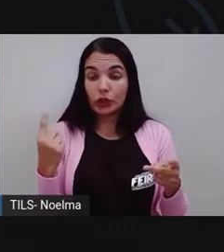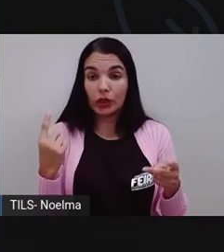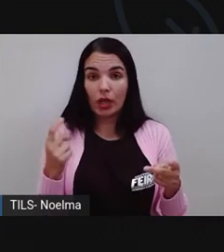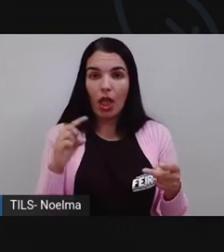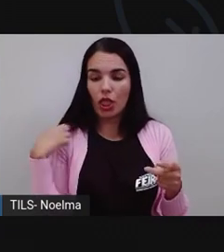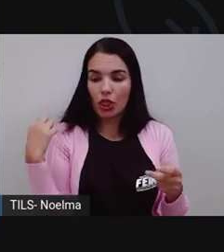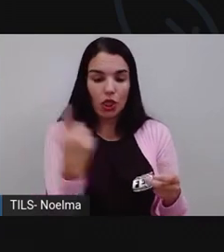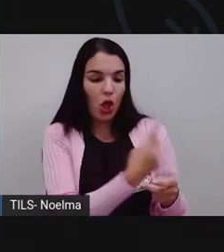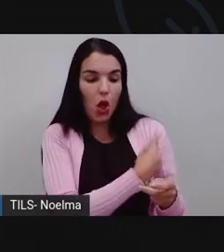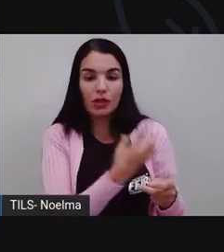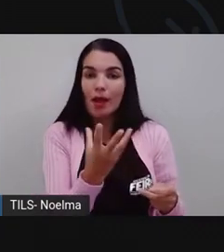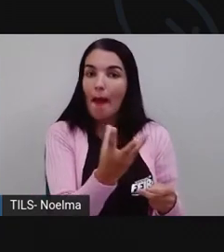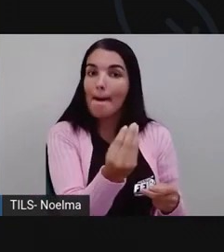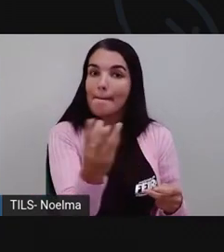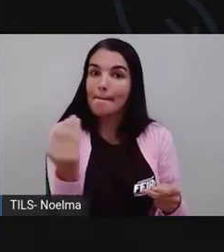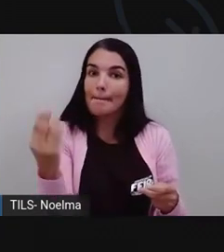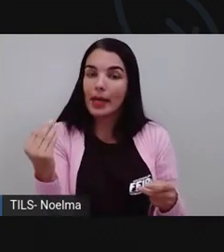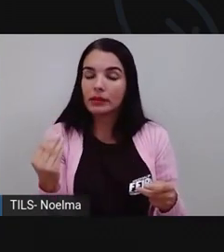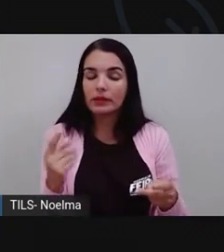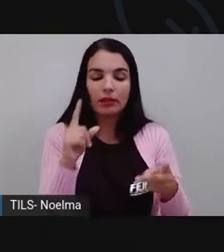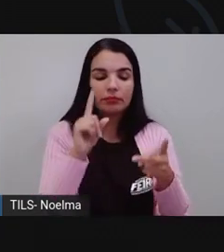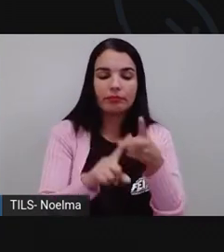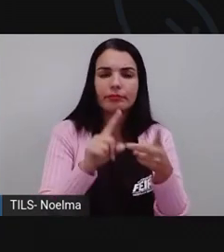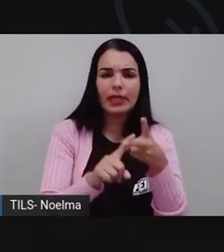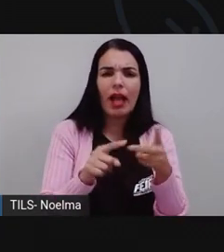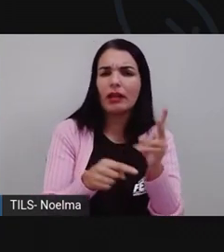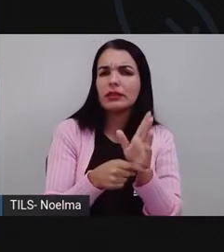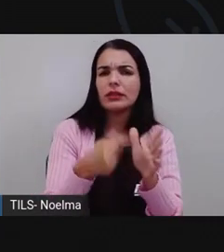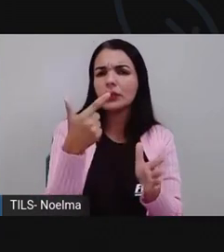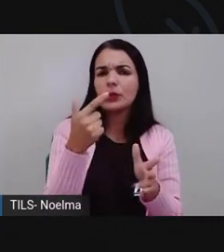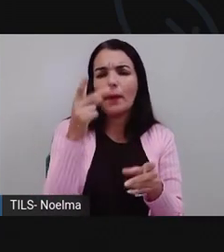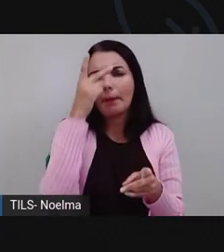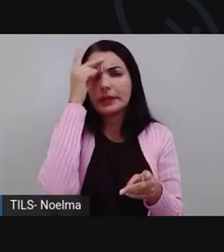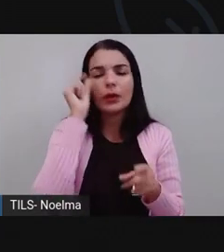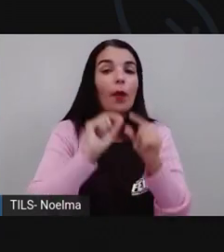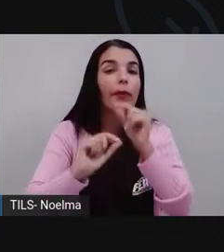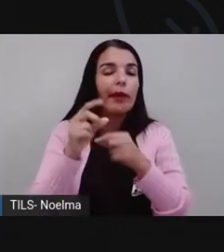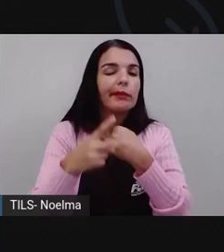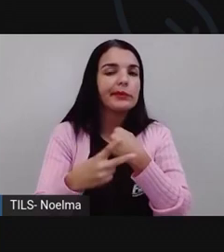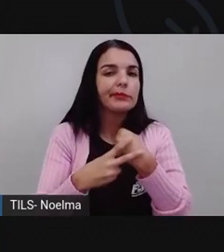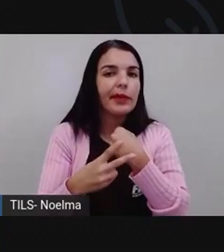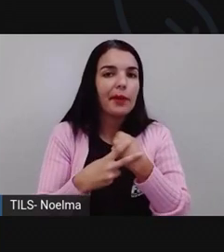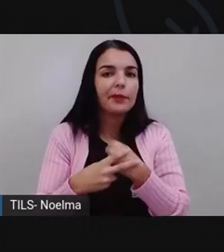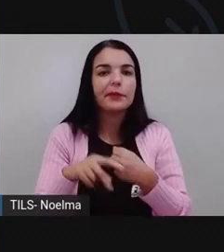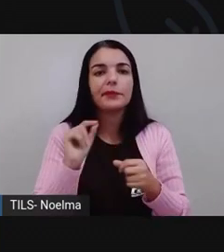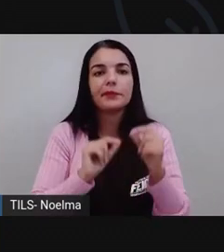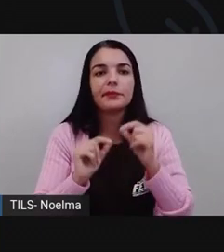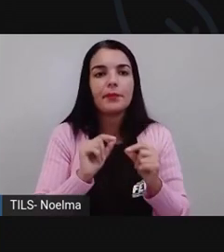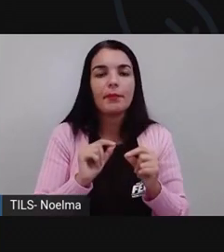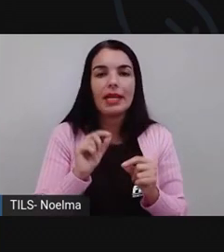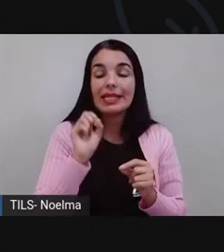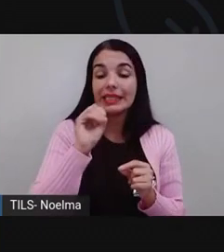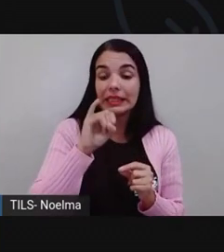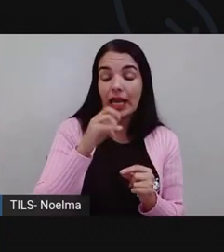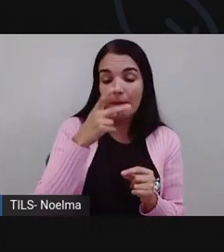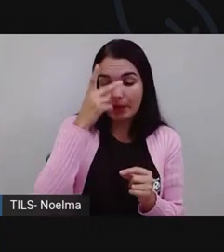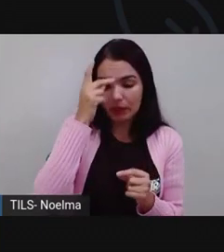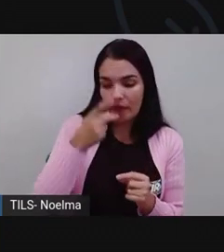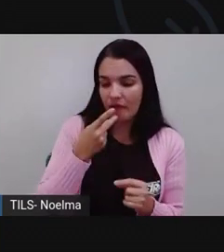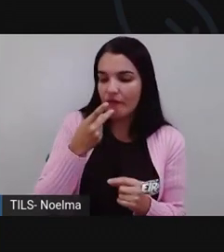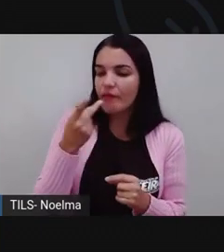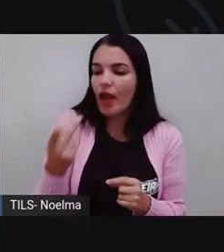nós para o plural. A segunda pessoa dos verbos, seria a pessoa com quem se fala.